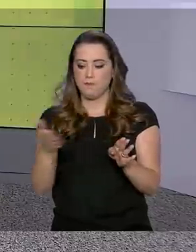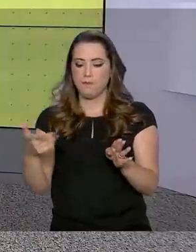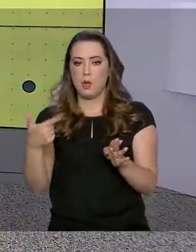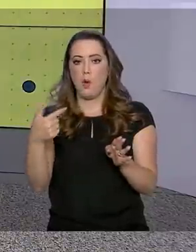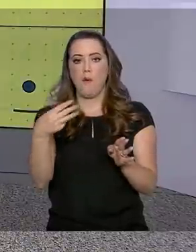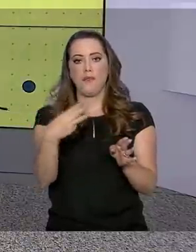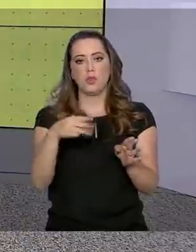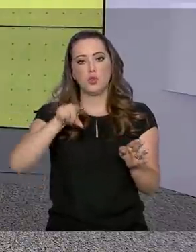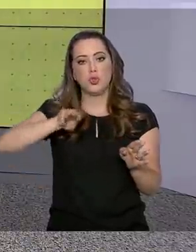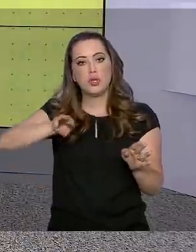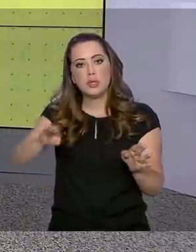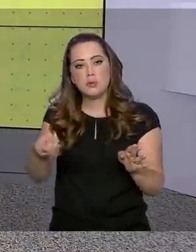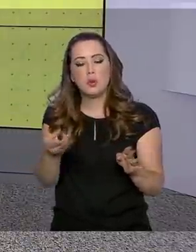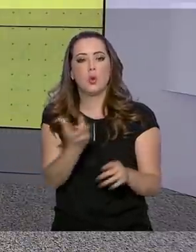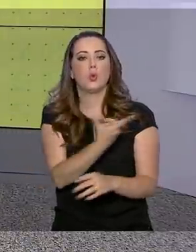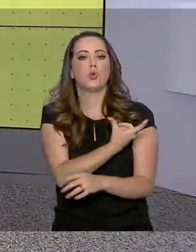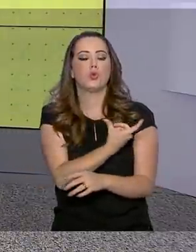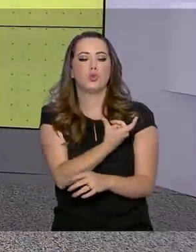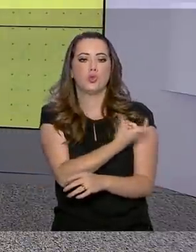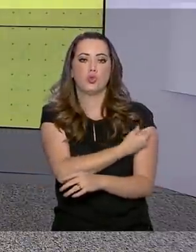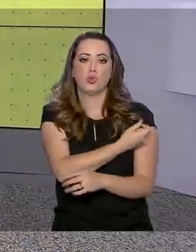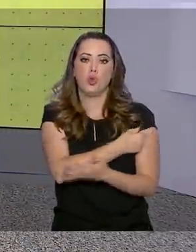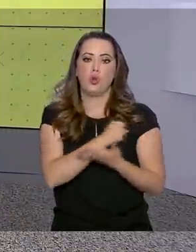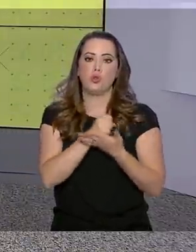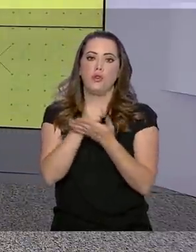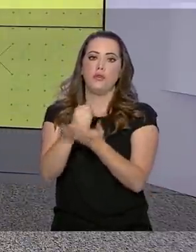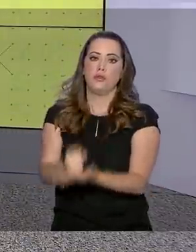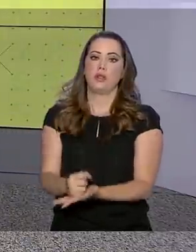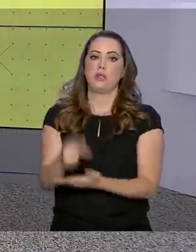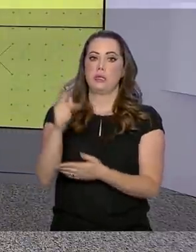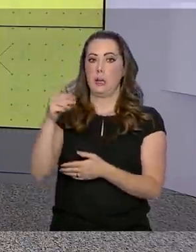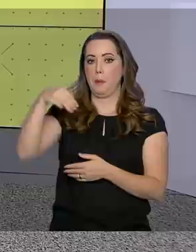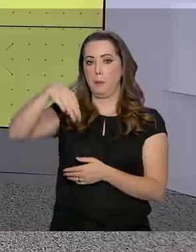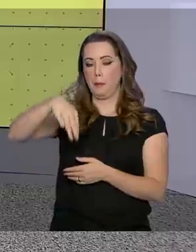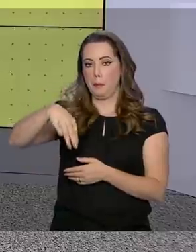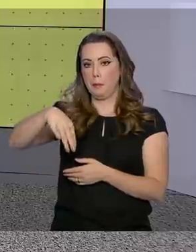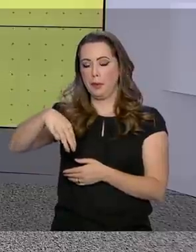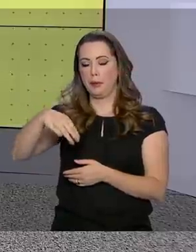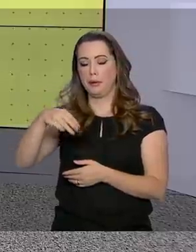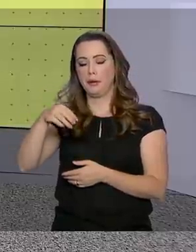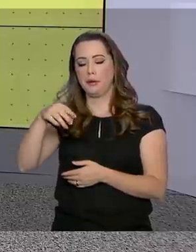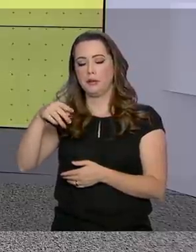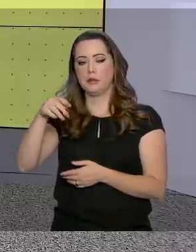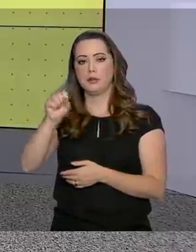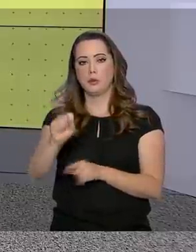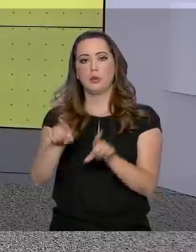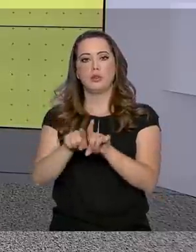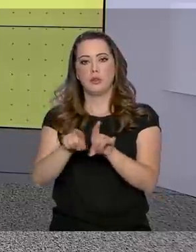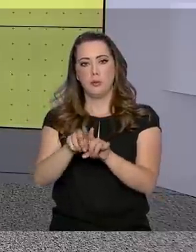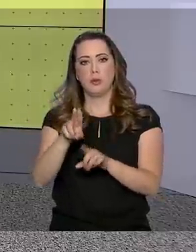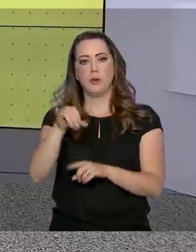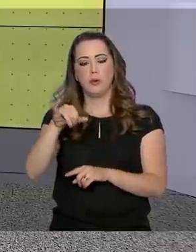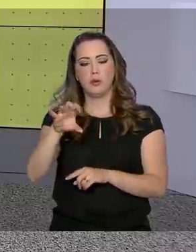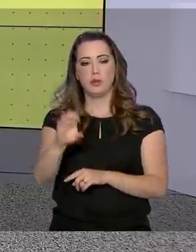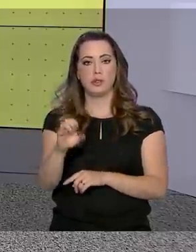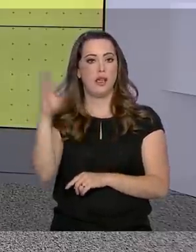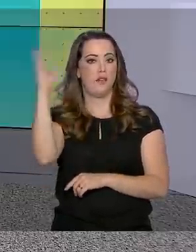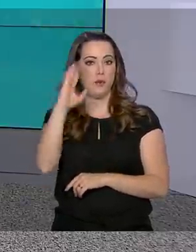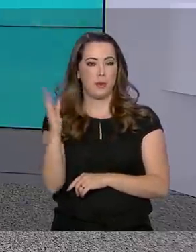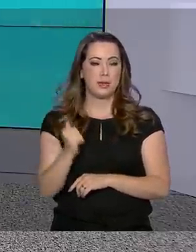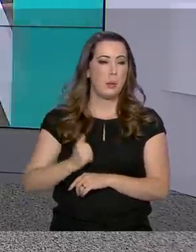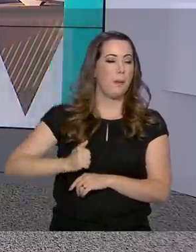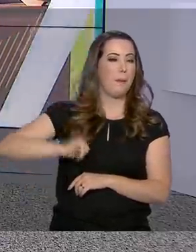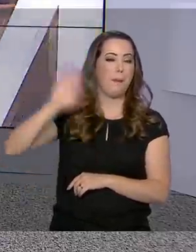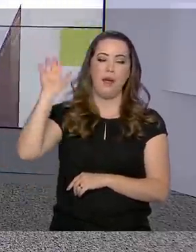milhões de doses para a Organização Pan-Americana de Saúde e a Unicef. O Brasil é o maior produtor de vacina contra a febre